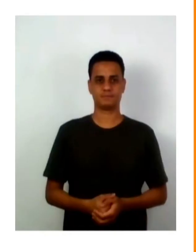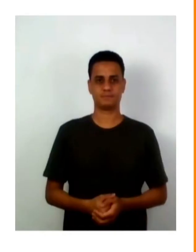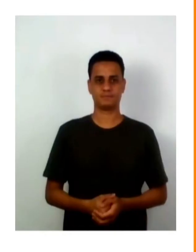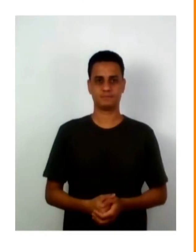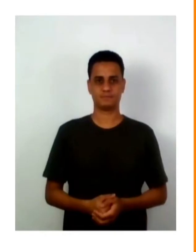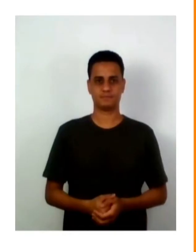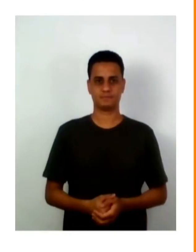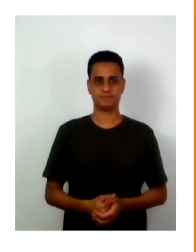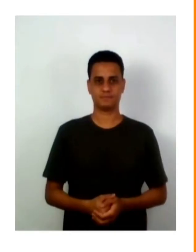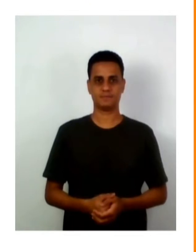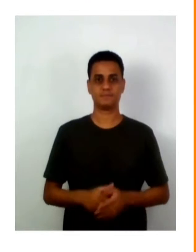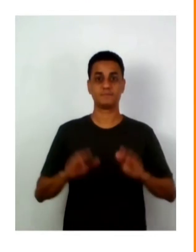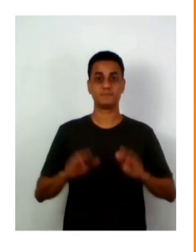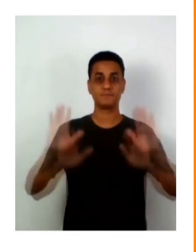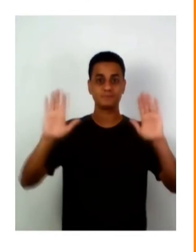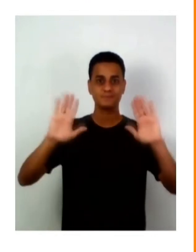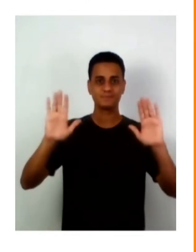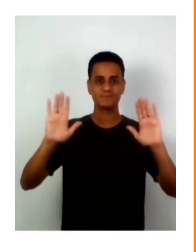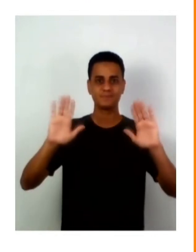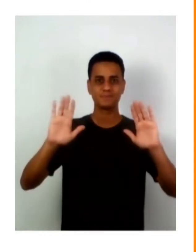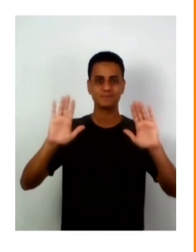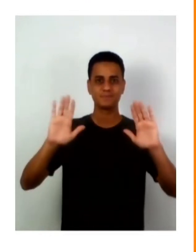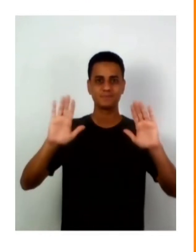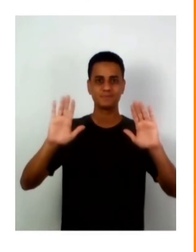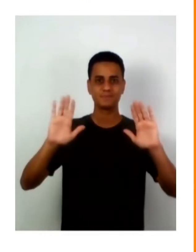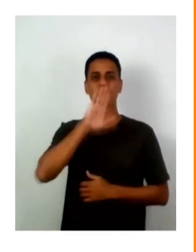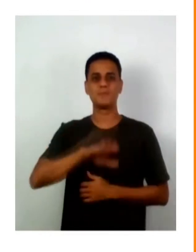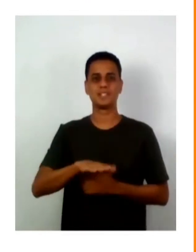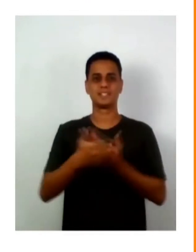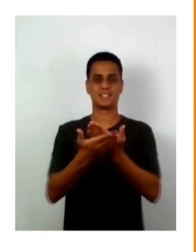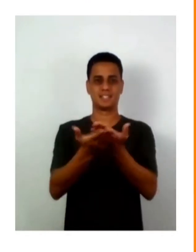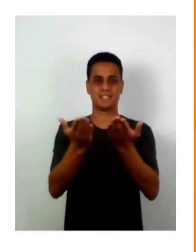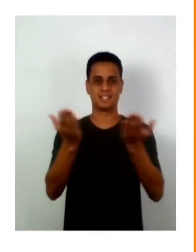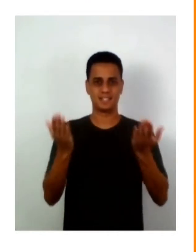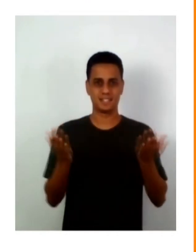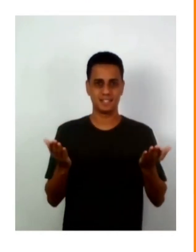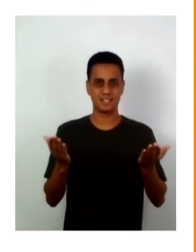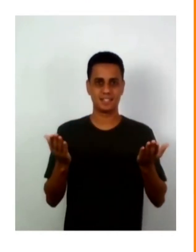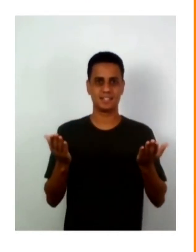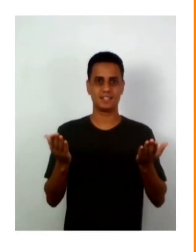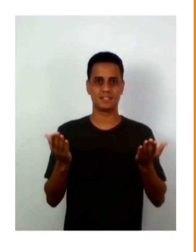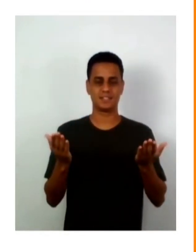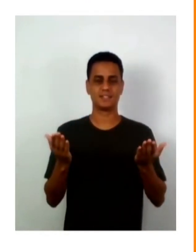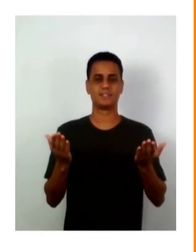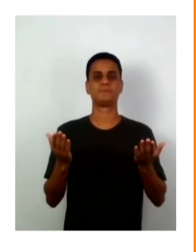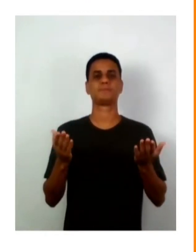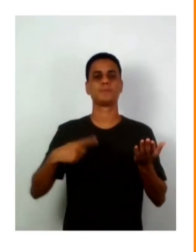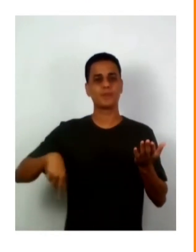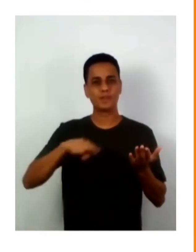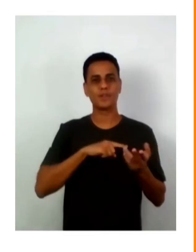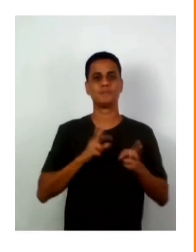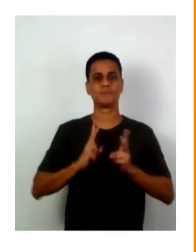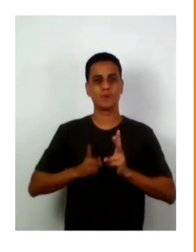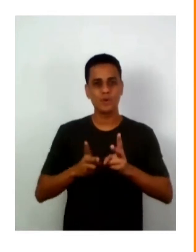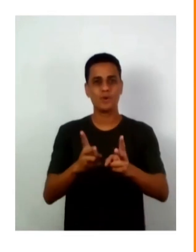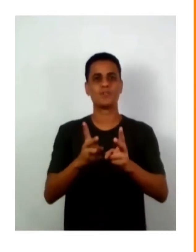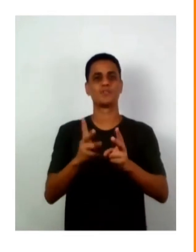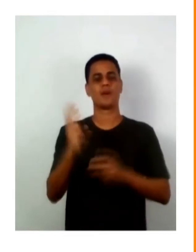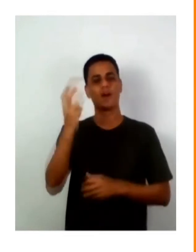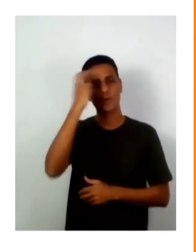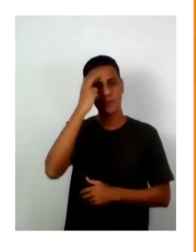Olá, boa tarde a todas e a todos. Hoje iremos dar continuidade ao curso Cultura e Desenvolvimento.